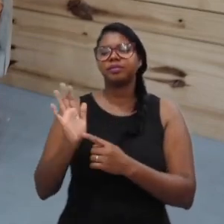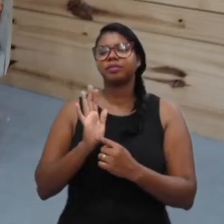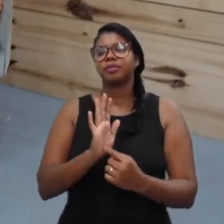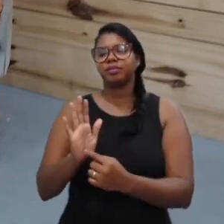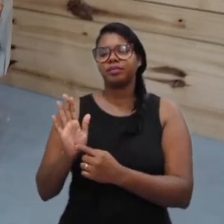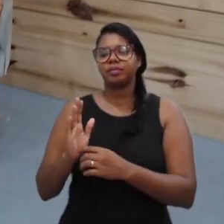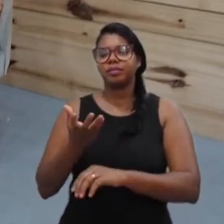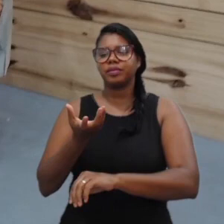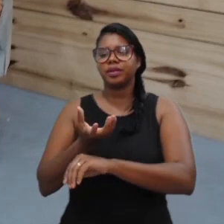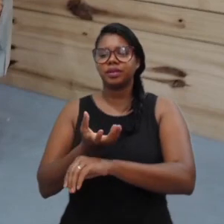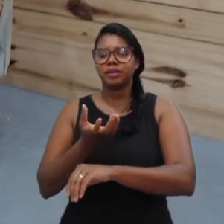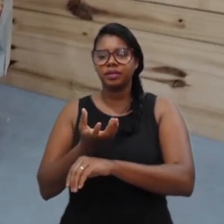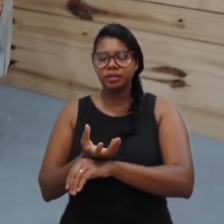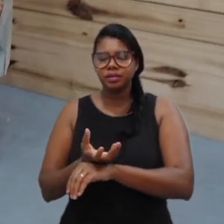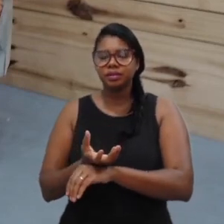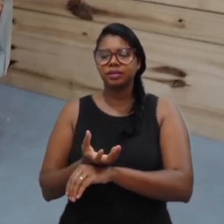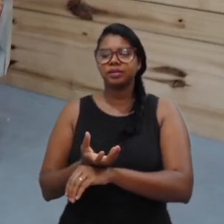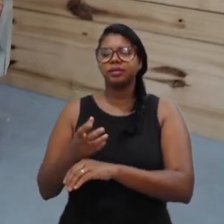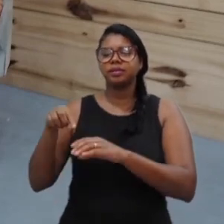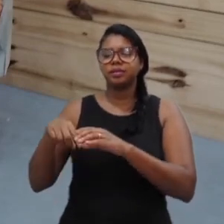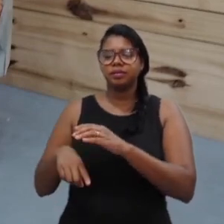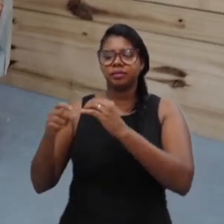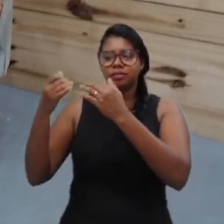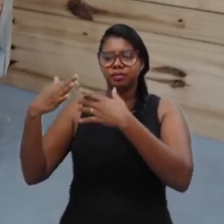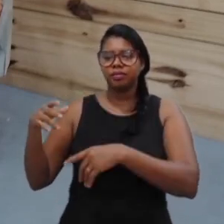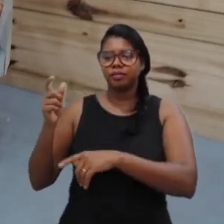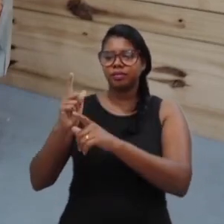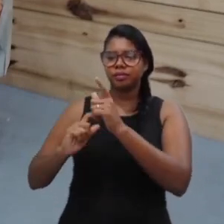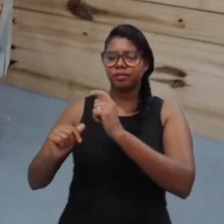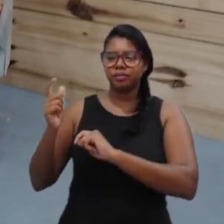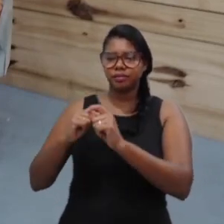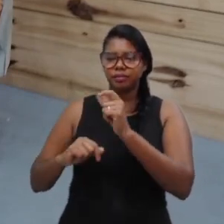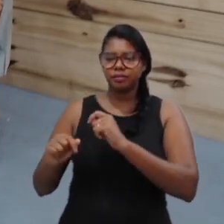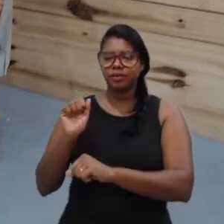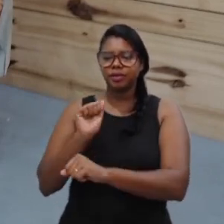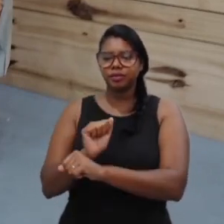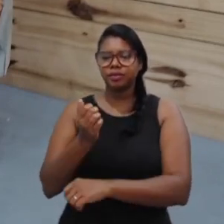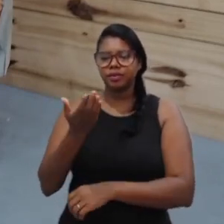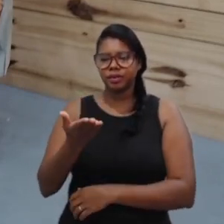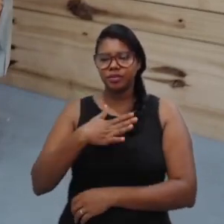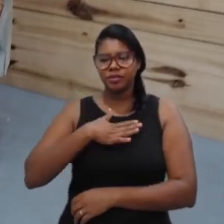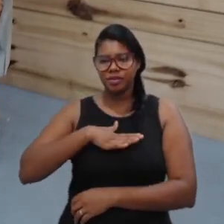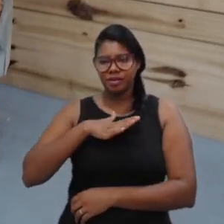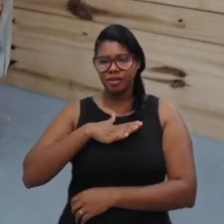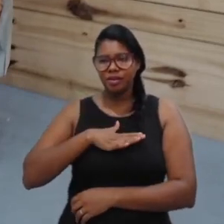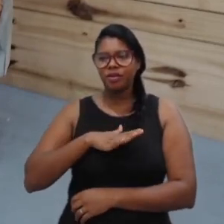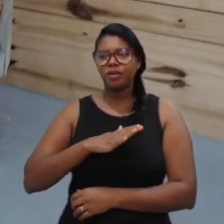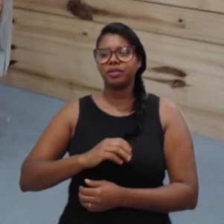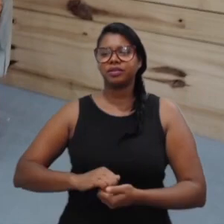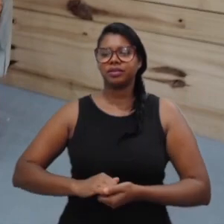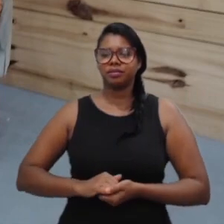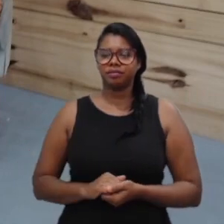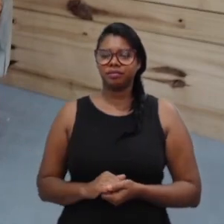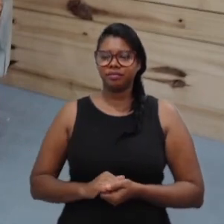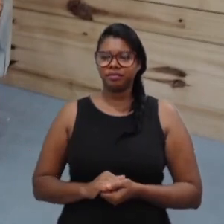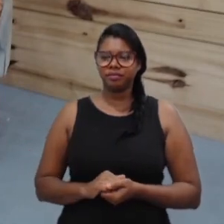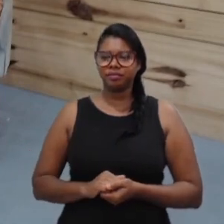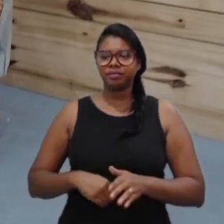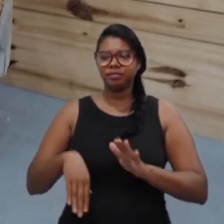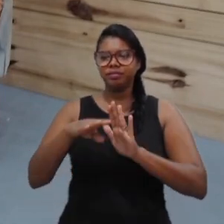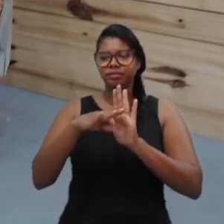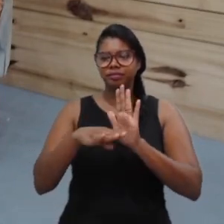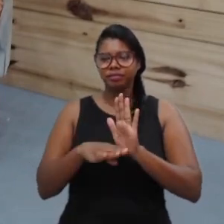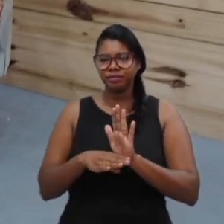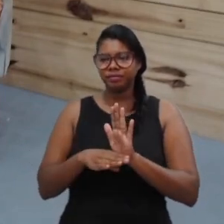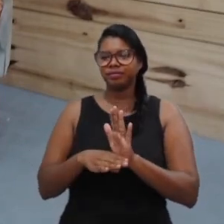nós vamos falar um pouquinho mais sobre a questão administrativa, e eu espero que você goste, porque a gente vai falar um pouquinho sobre organograma, com o Carlos